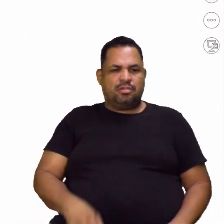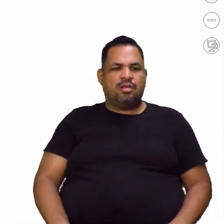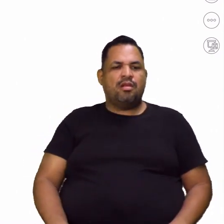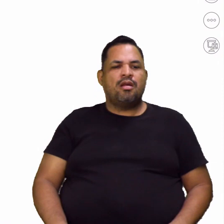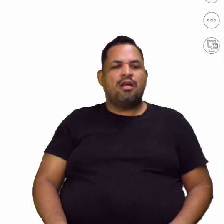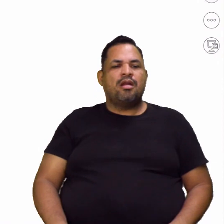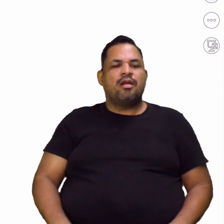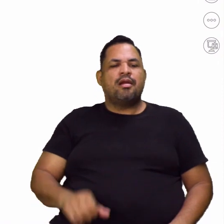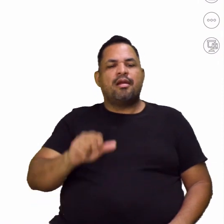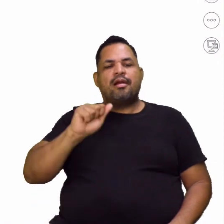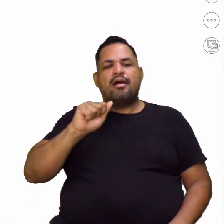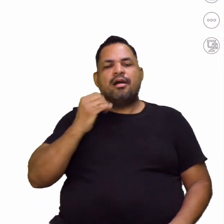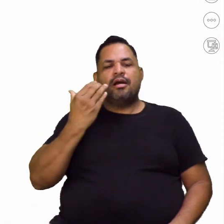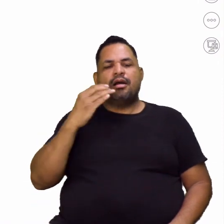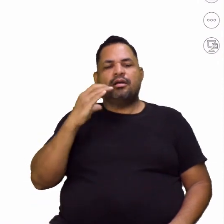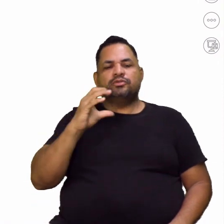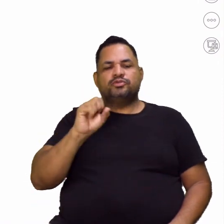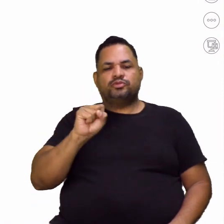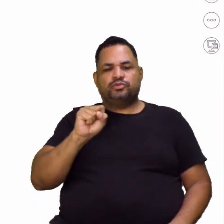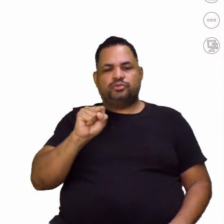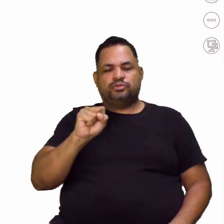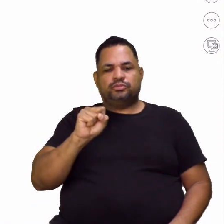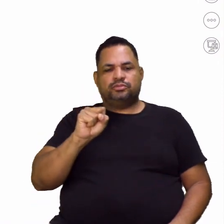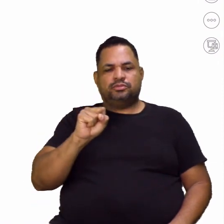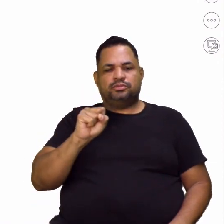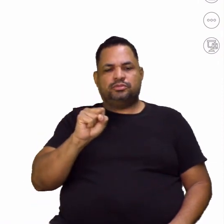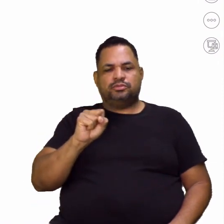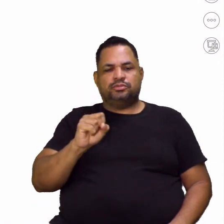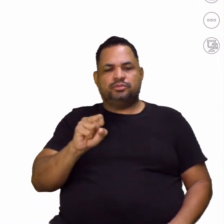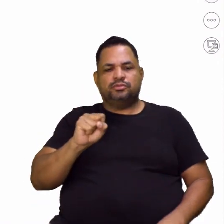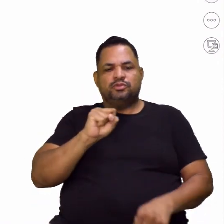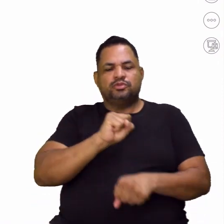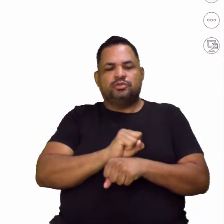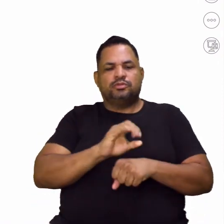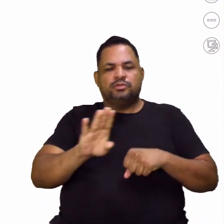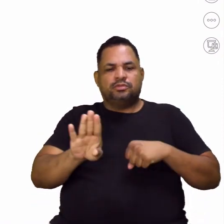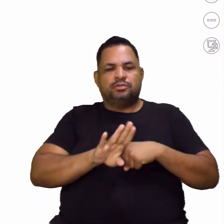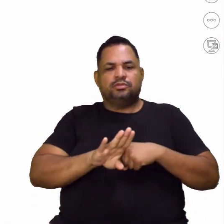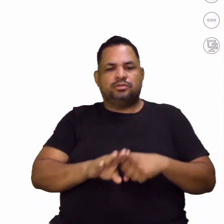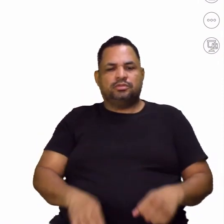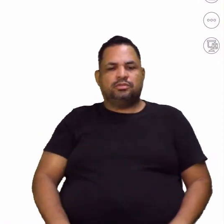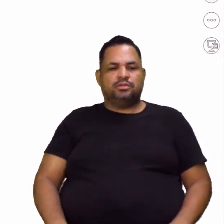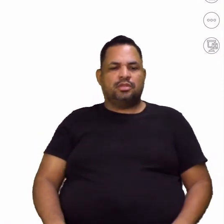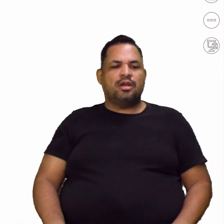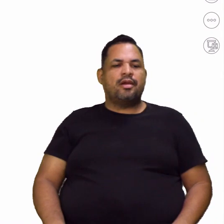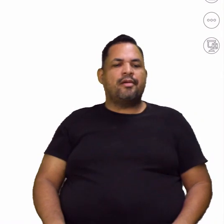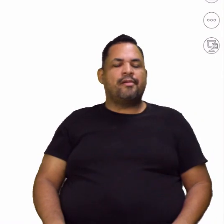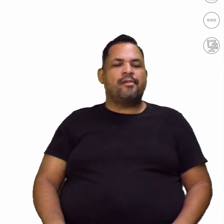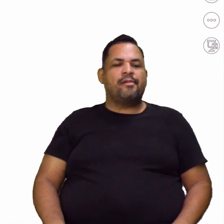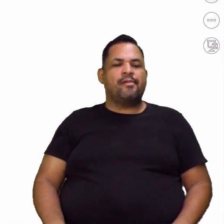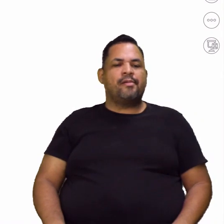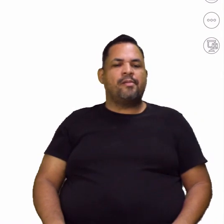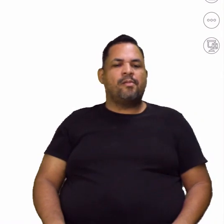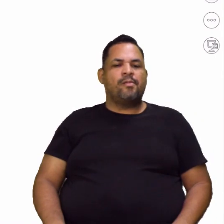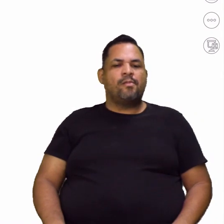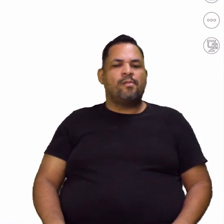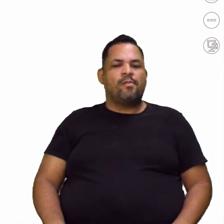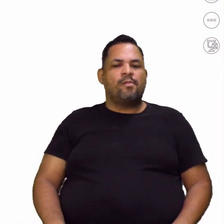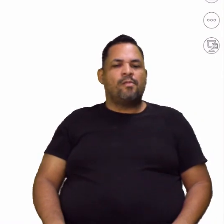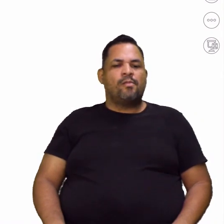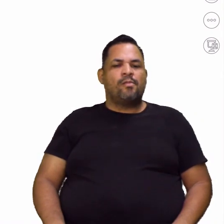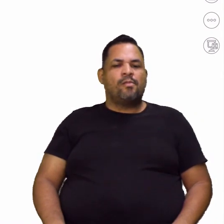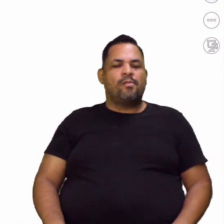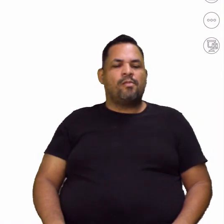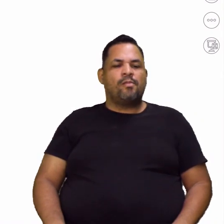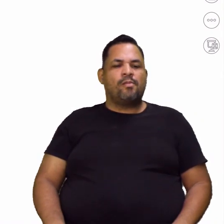aço. Ó, aço, substantivo, ó. Ó, aço, cedilha, é pra dizer que é o substantivo.